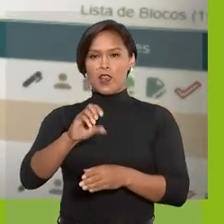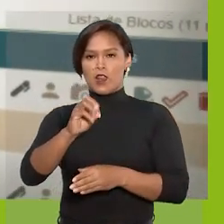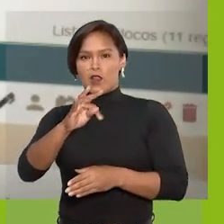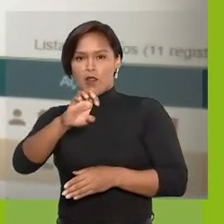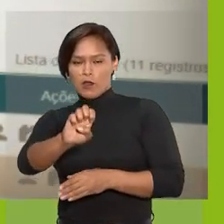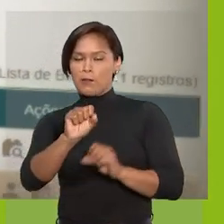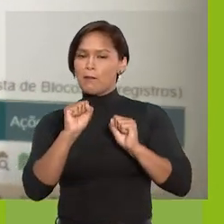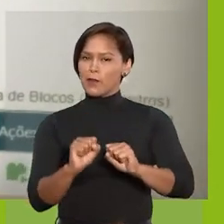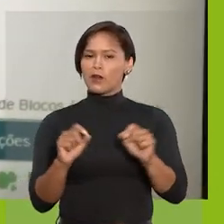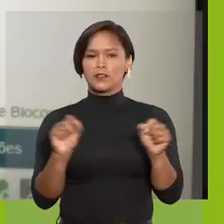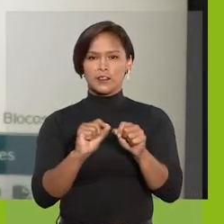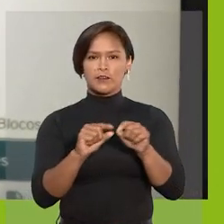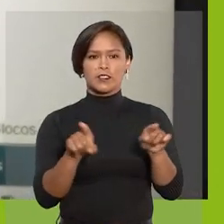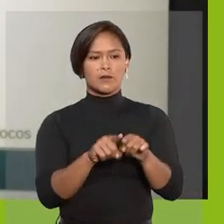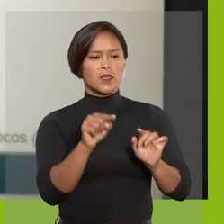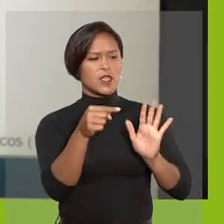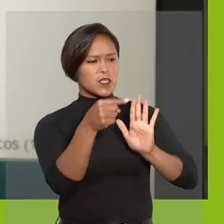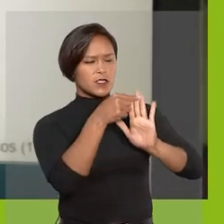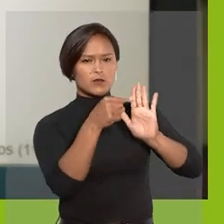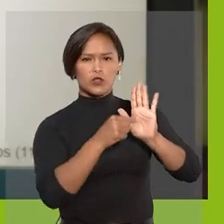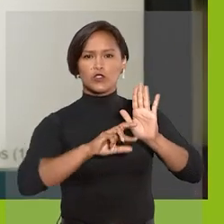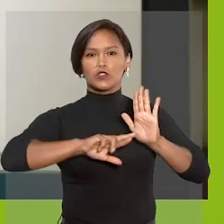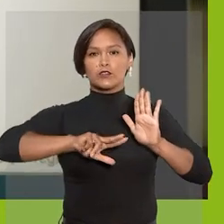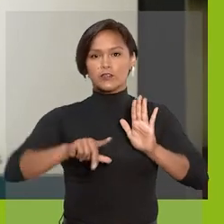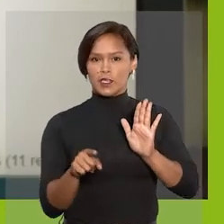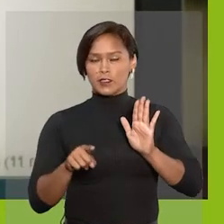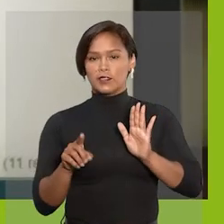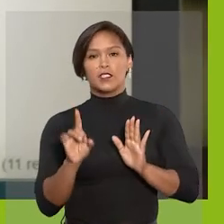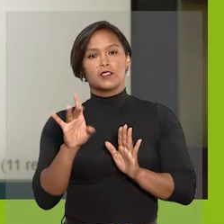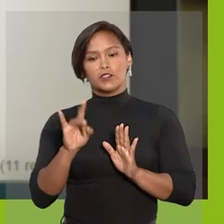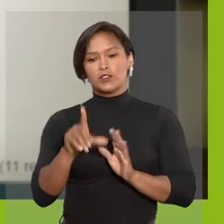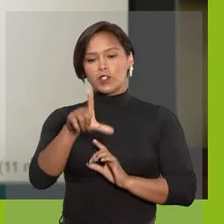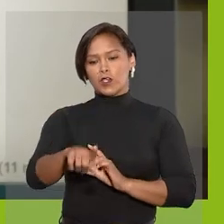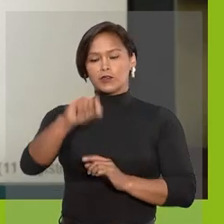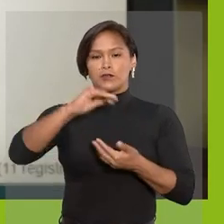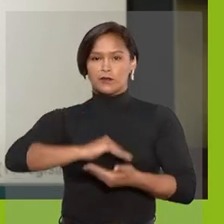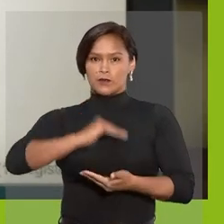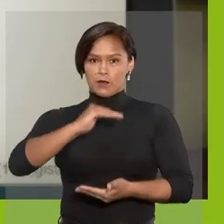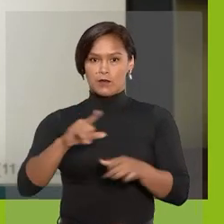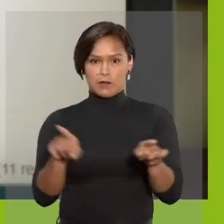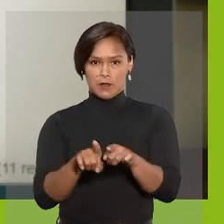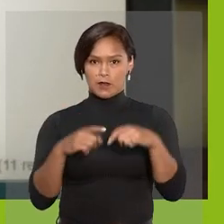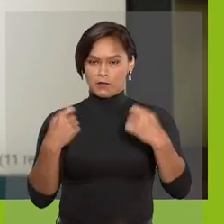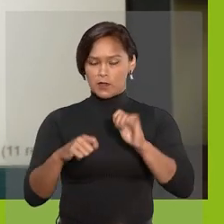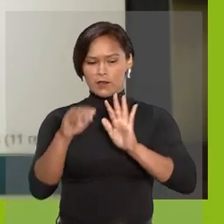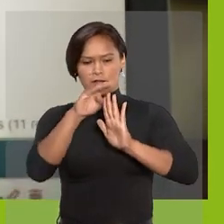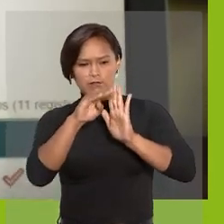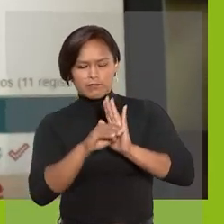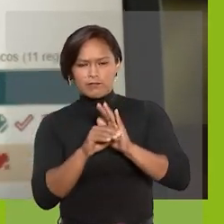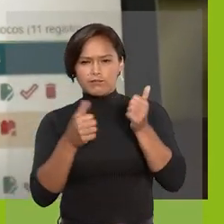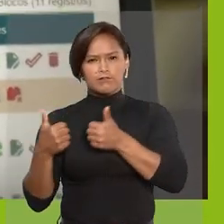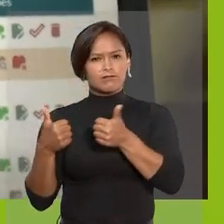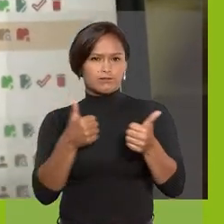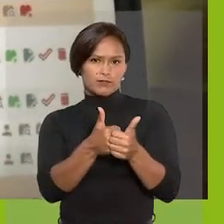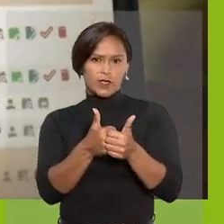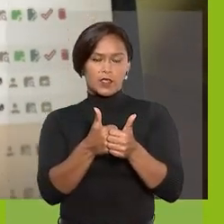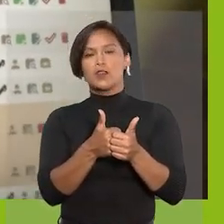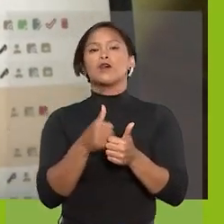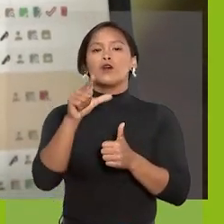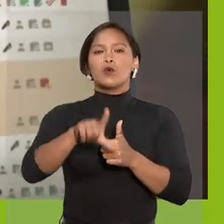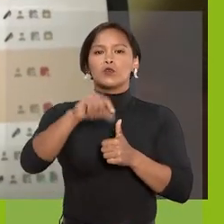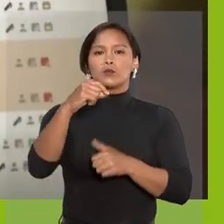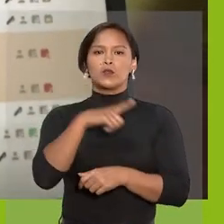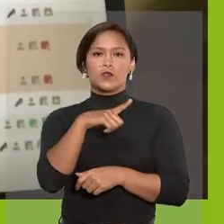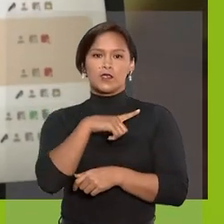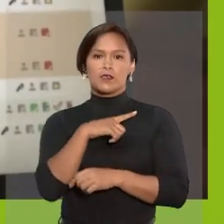realizadas por meio destes botões. Basta selecionar os blocos nos quais deseja aplicar o comando. Os botões